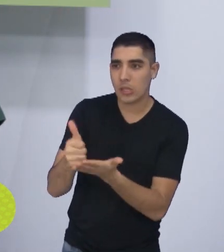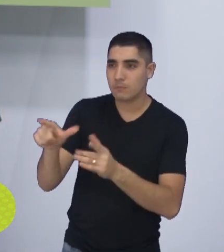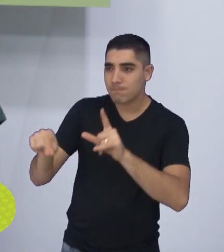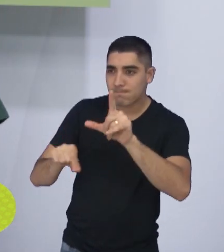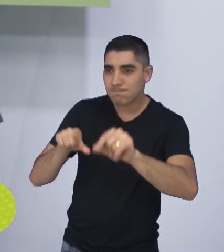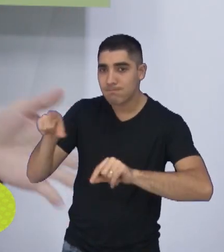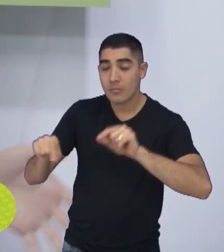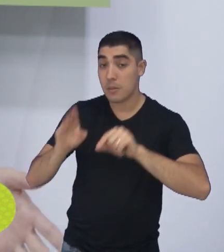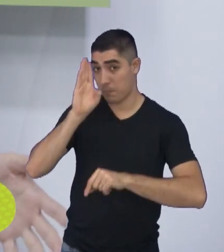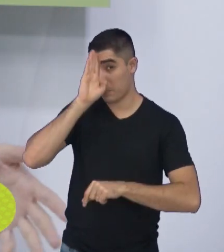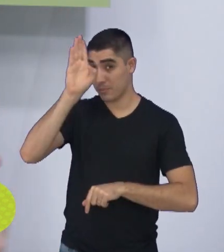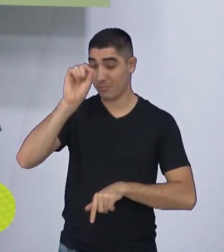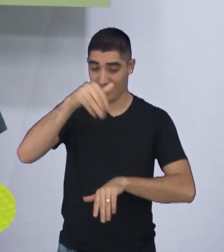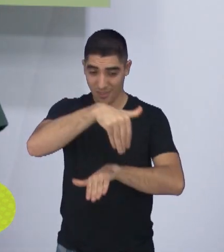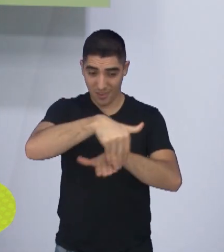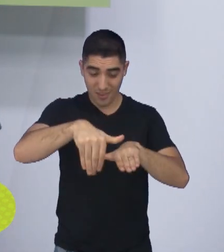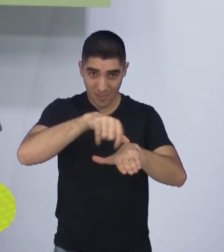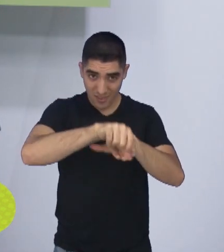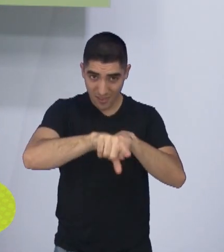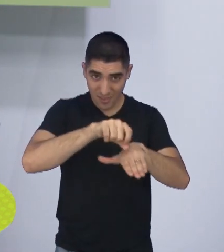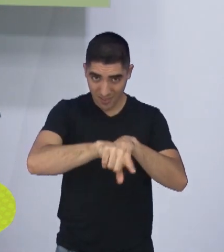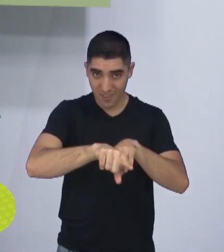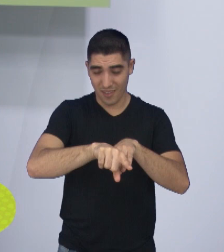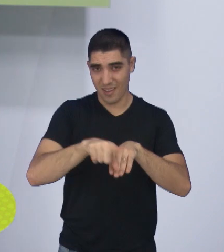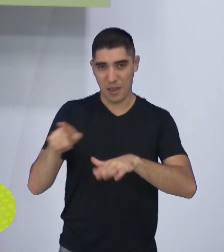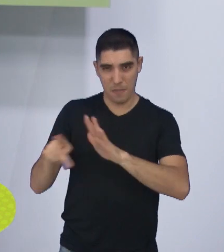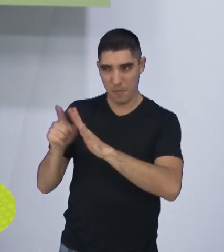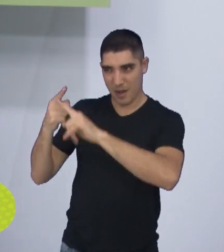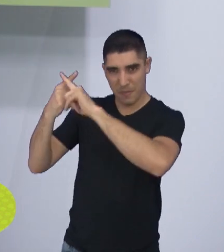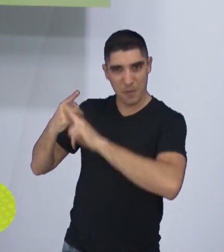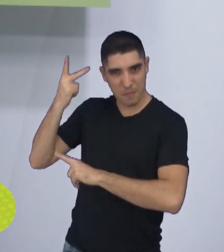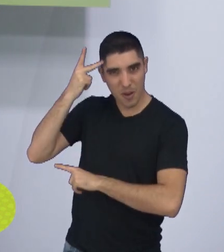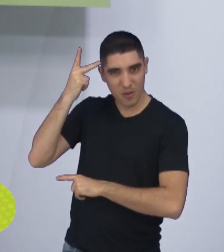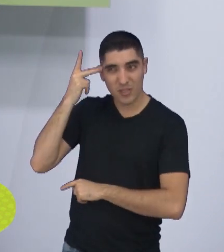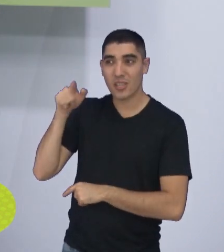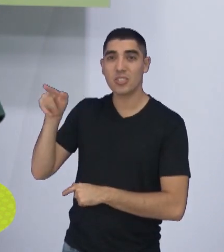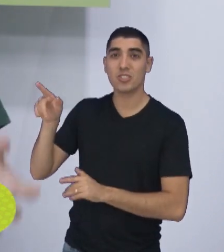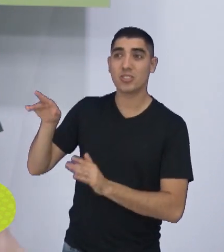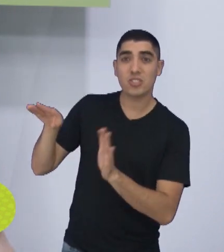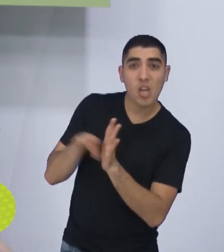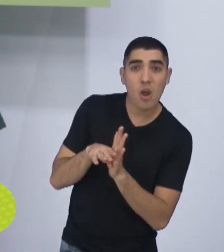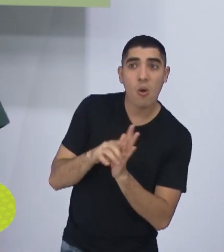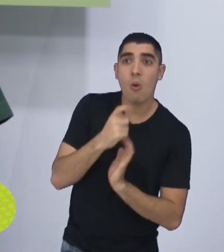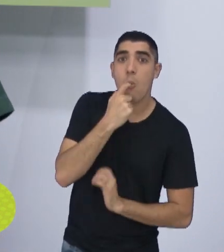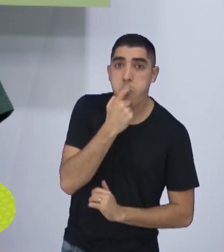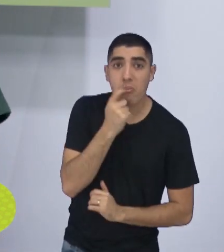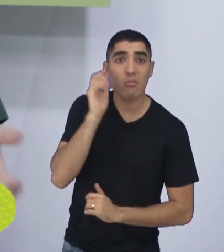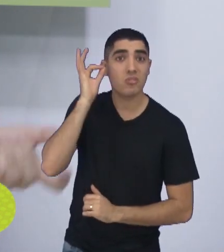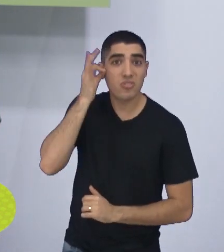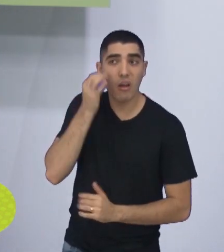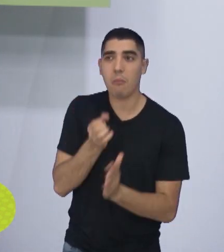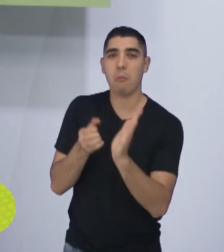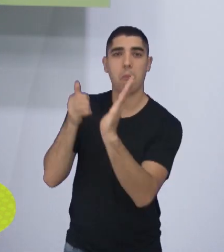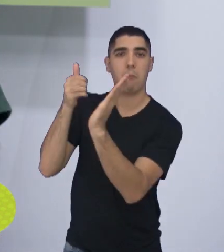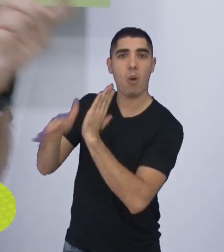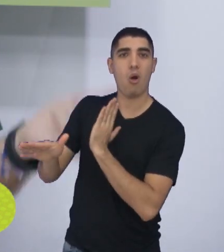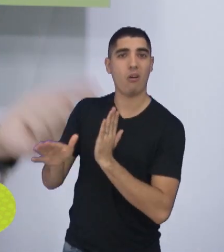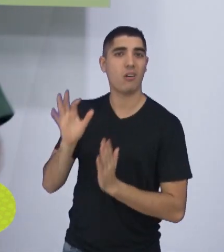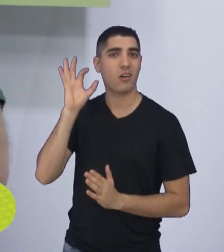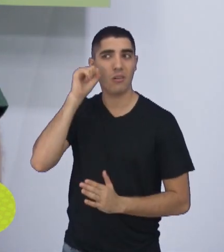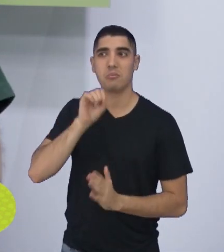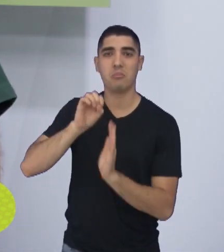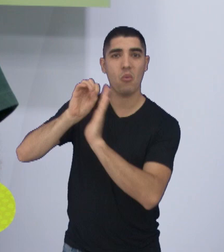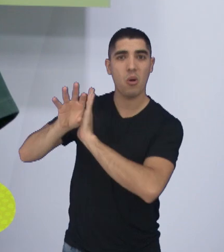muitos atacantes na fase final do Paulista, que vieram, nem esquentaram, já foram embora e vieram outros para substituir esses que